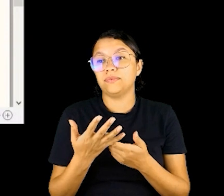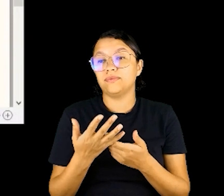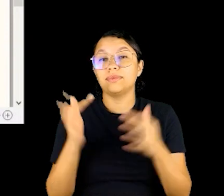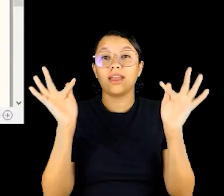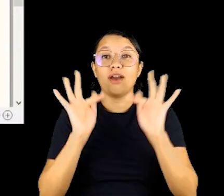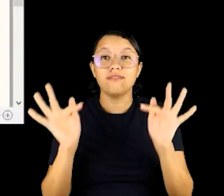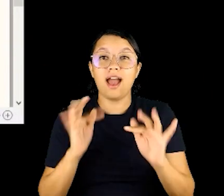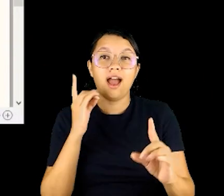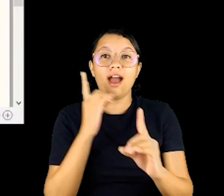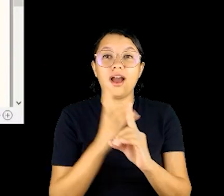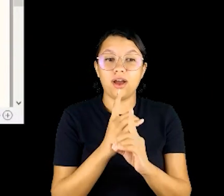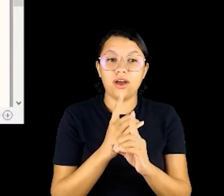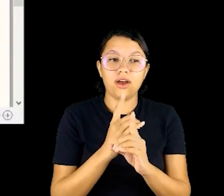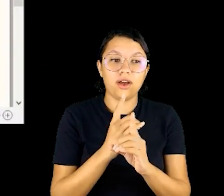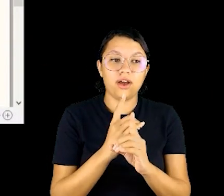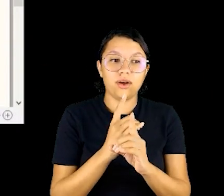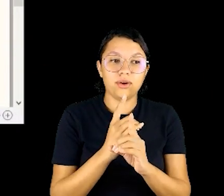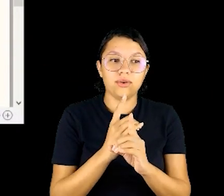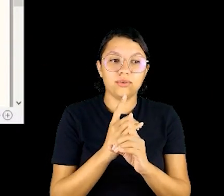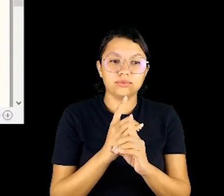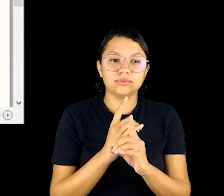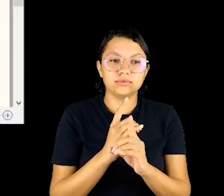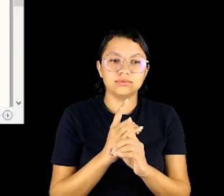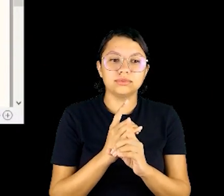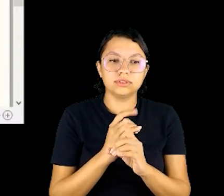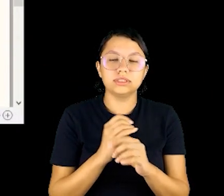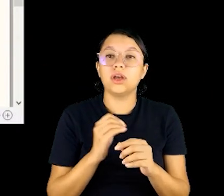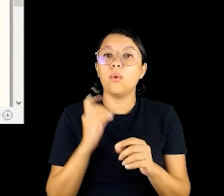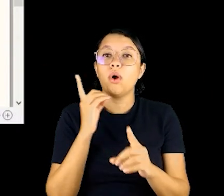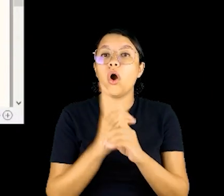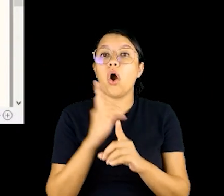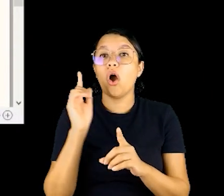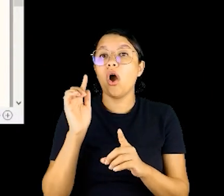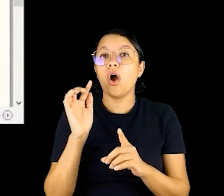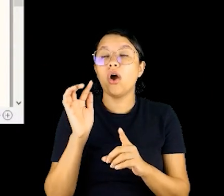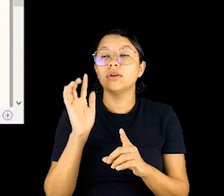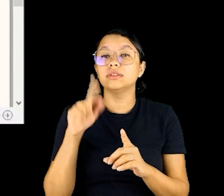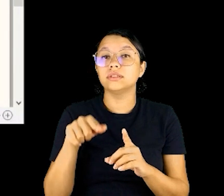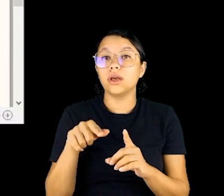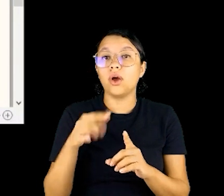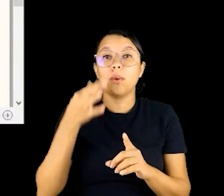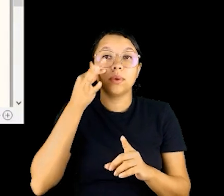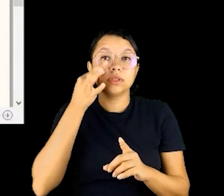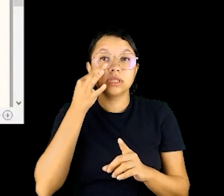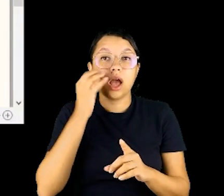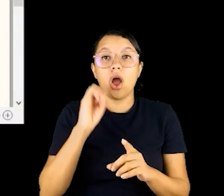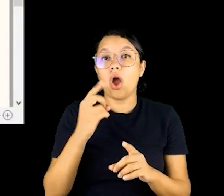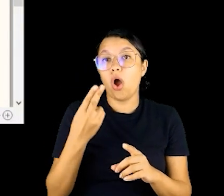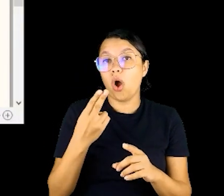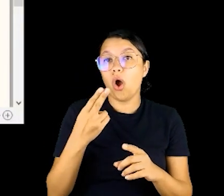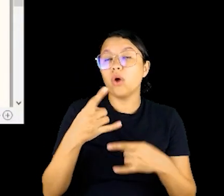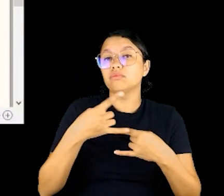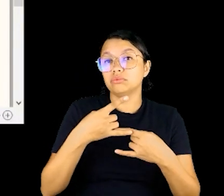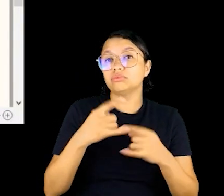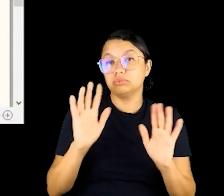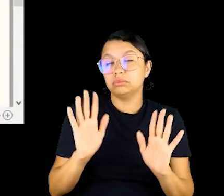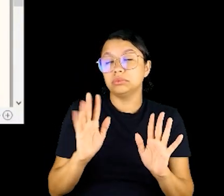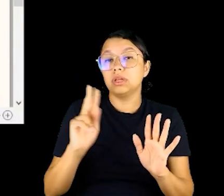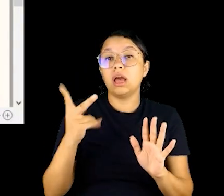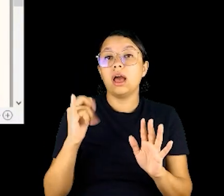Bom, a prioridade dos encontros são aulas semanais, como eu falei, os encontros são híbridos, virtuais ou presenciais,